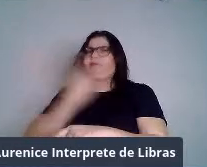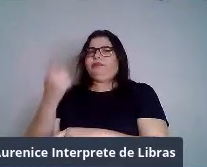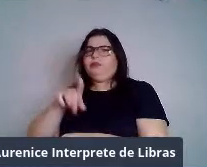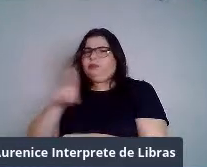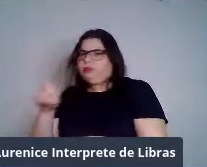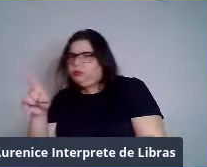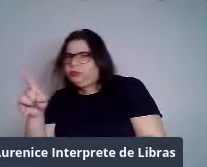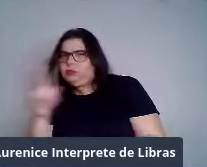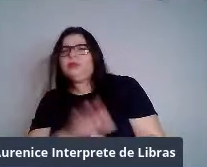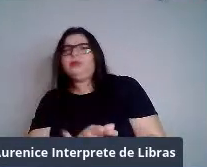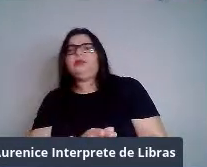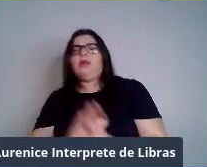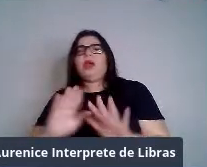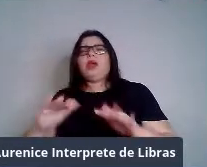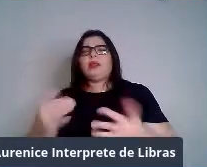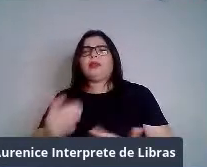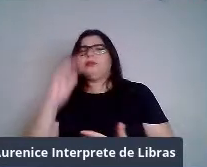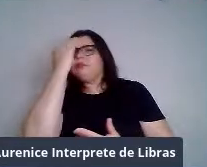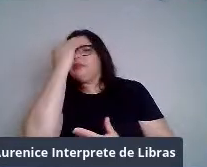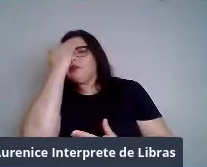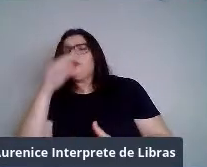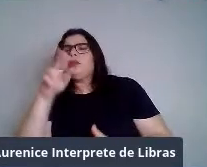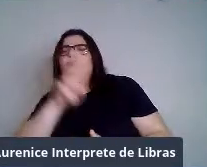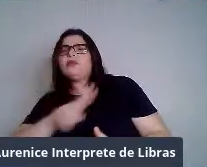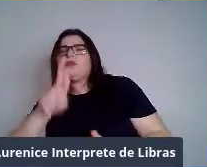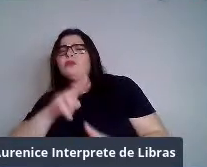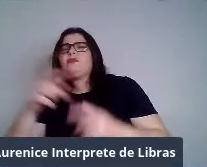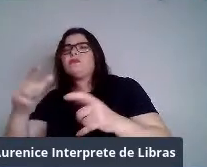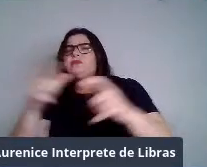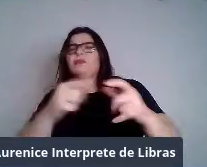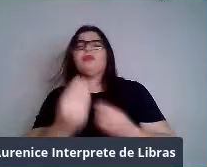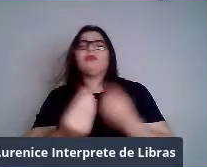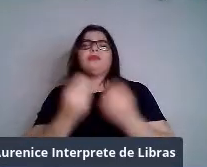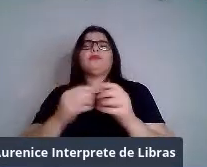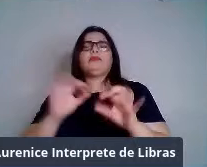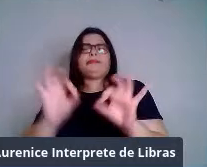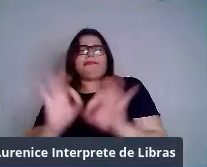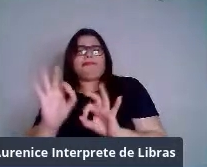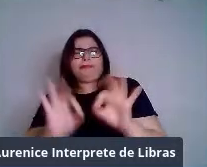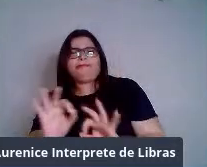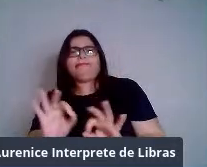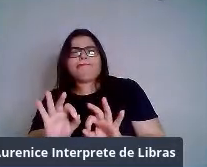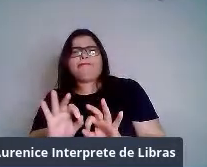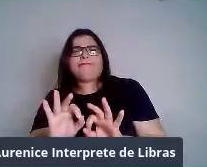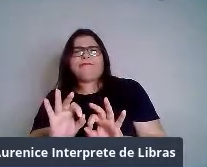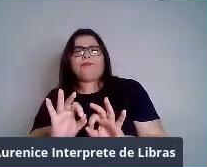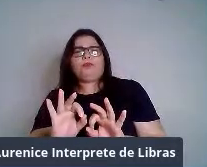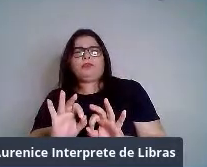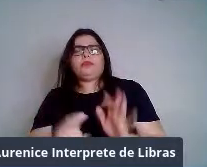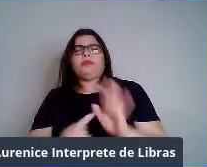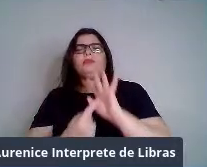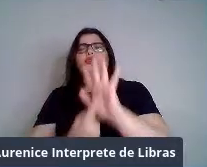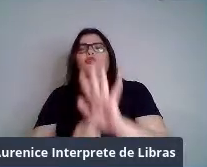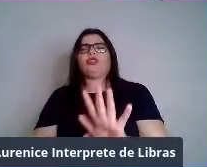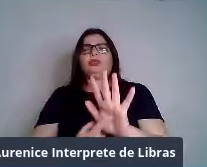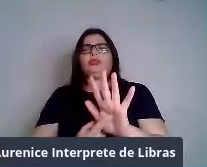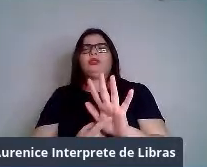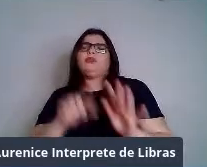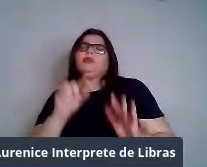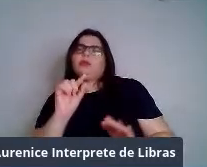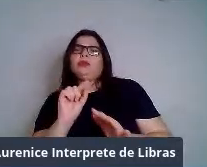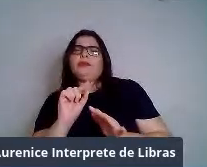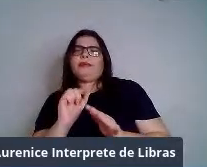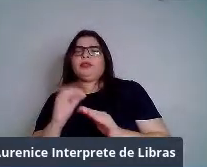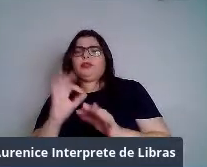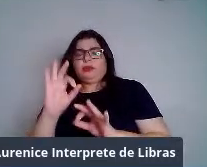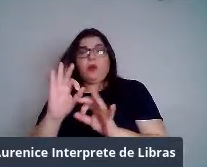Então, compreender esse uso do espaço, como ele se organiza no espaço, mostra pra gente um pouco da organização social. Se eu